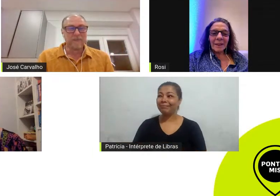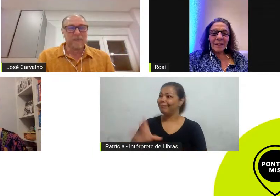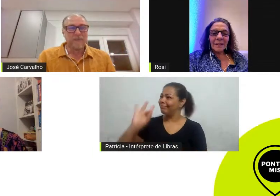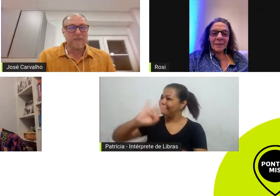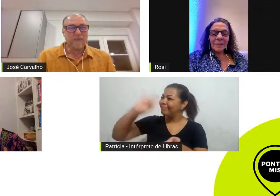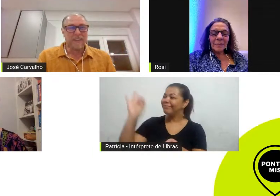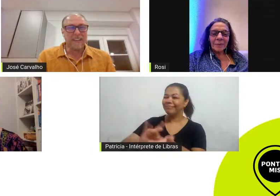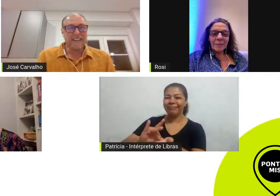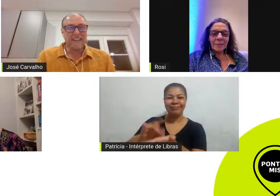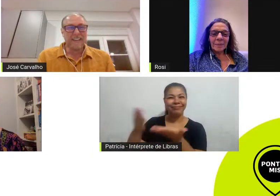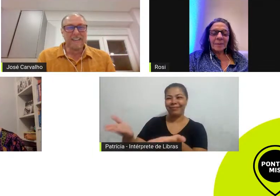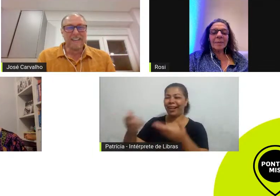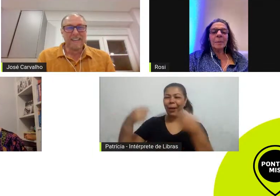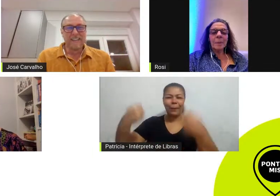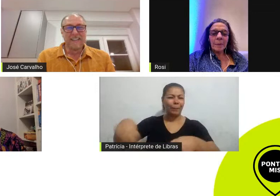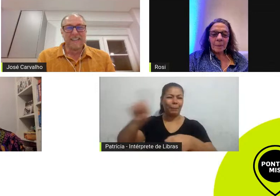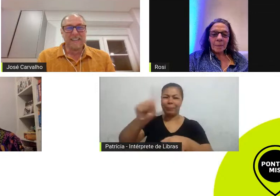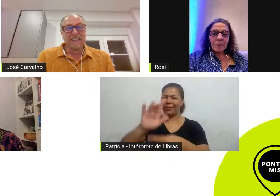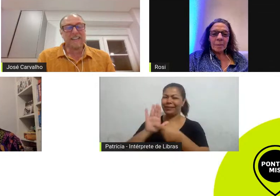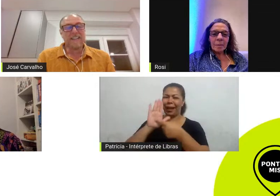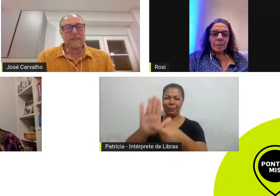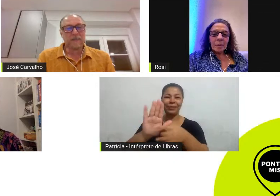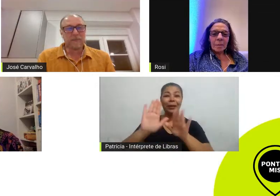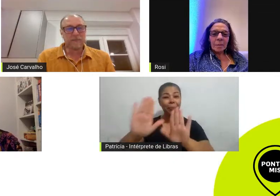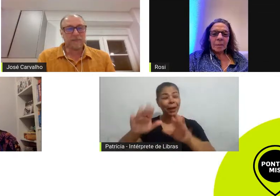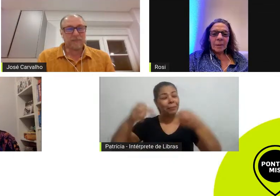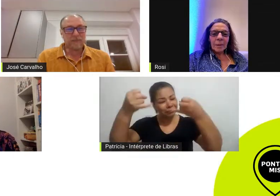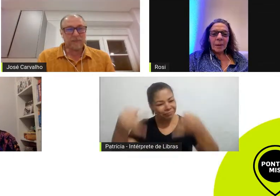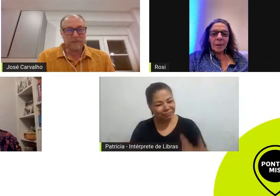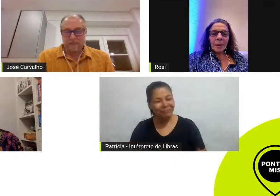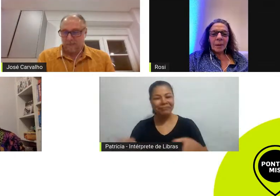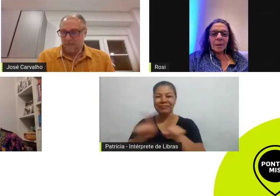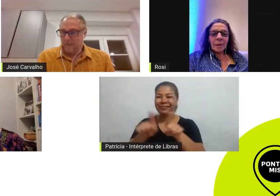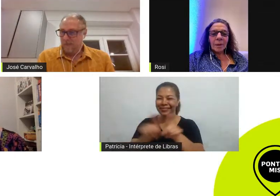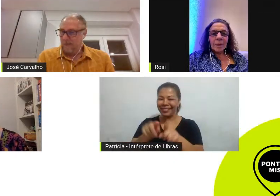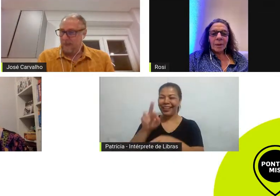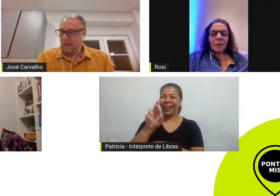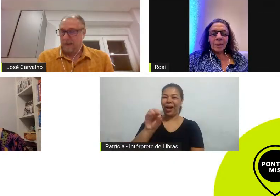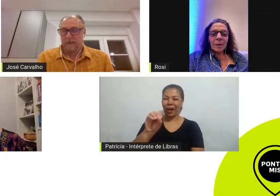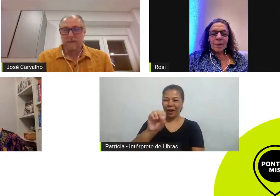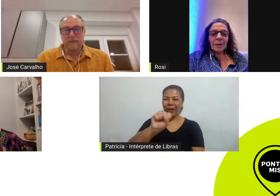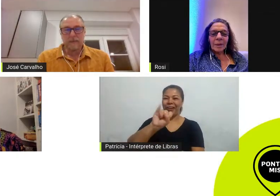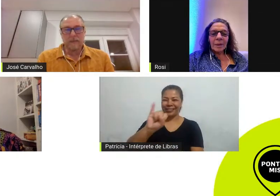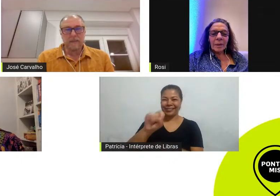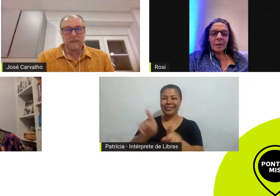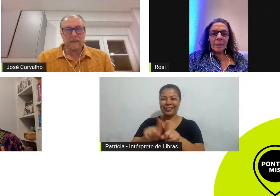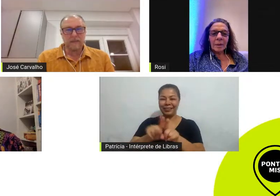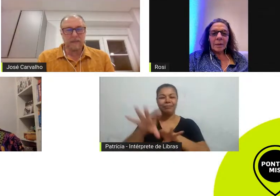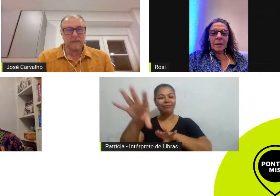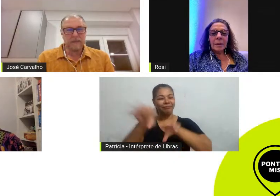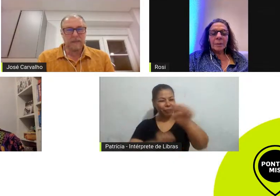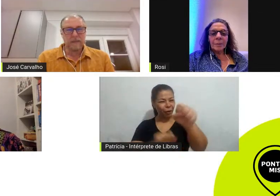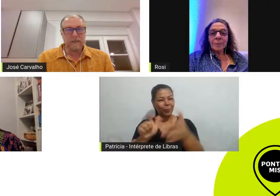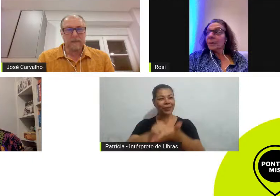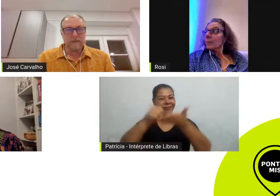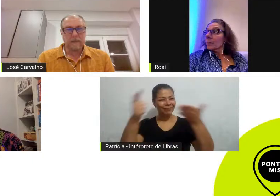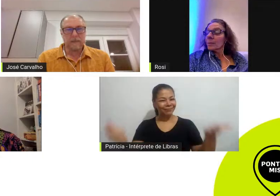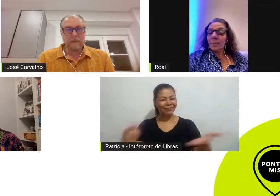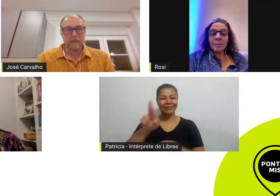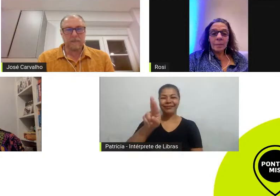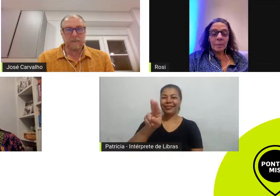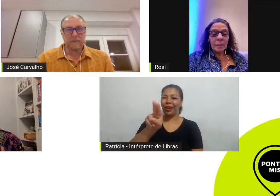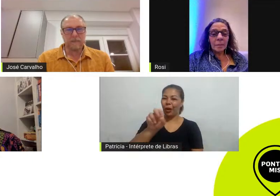dispensa apresentações mas vou ter que falar um pouquinho da Rosi Campos que está com a gente hoje aqui que é formada em jornalismo pela USP